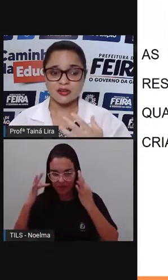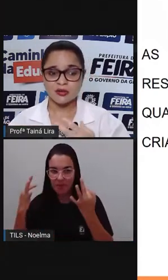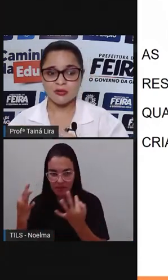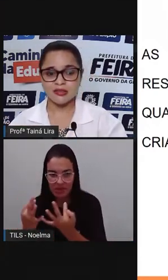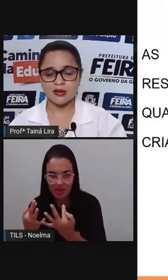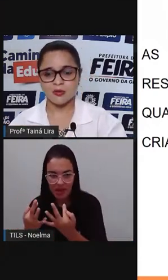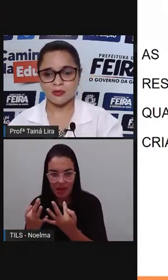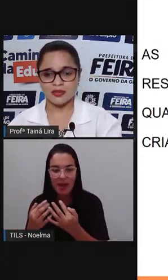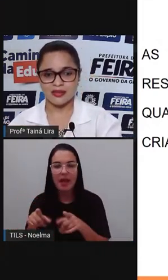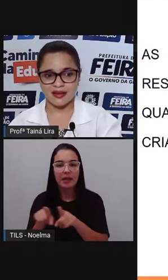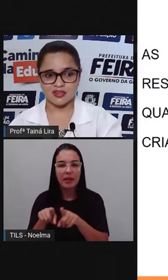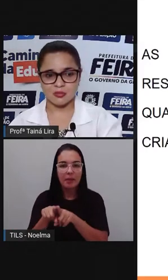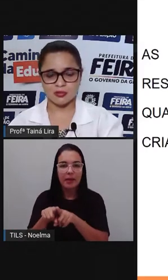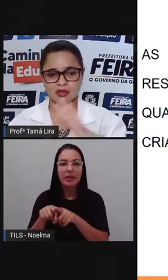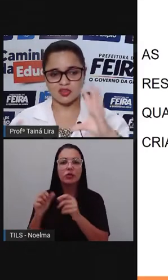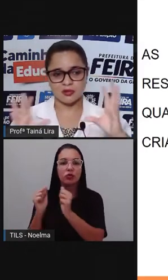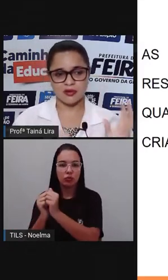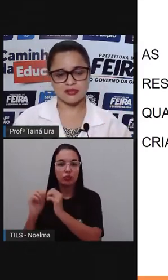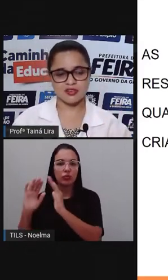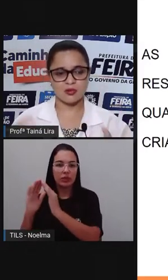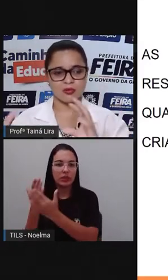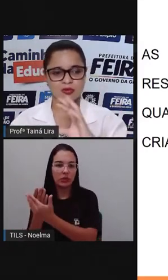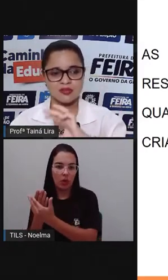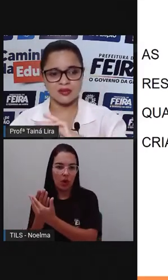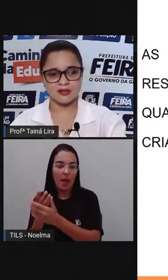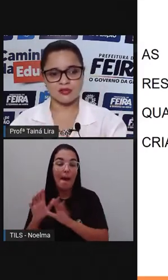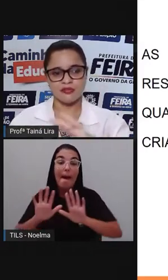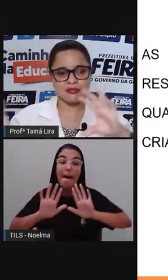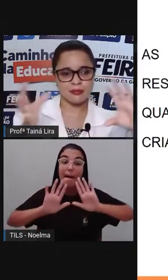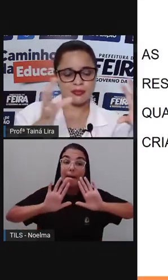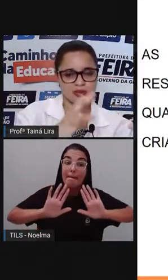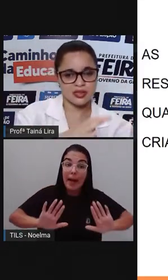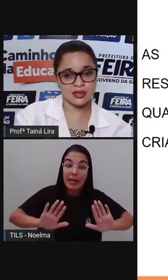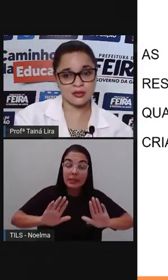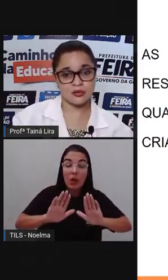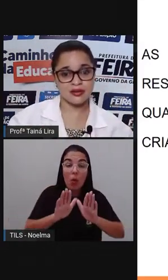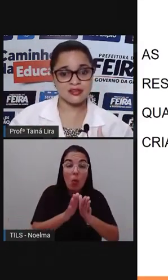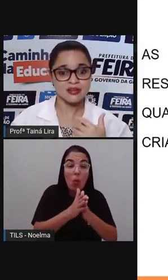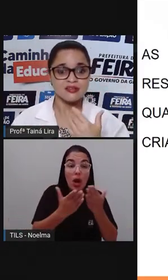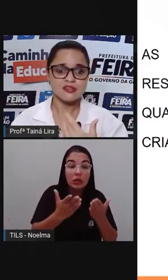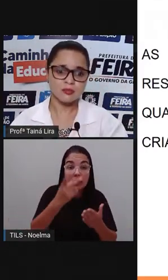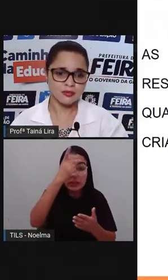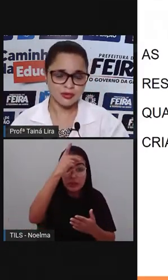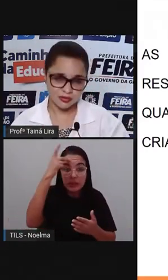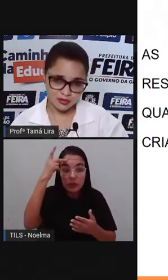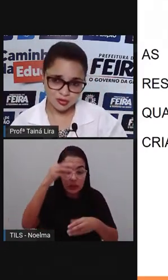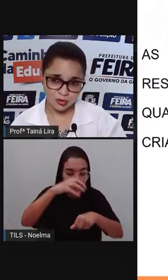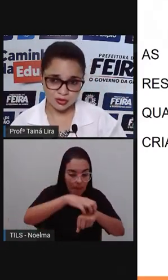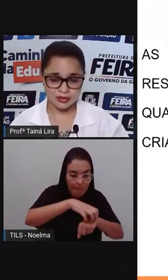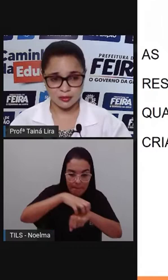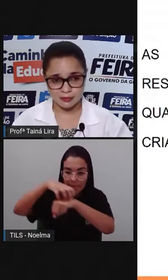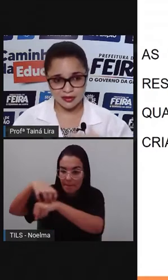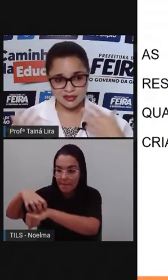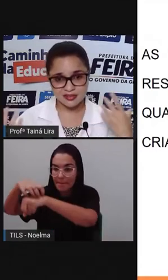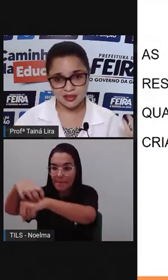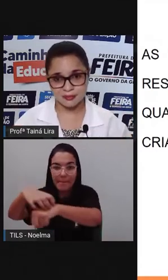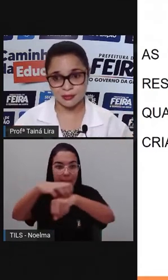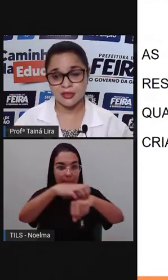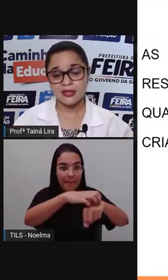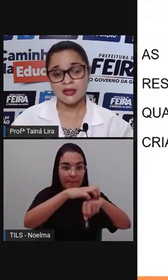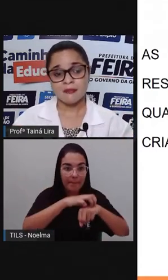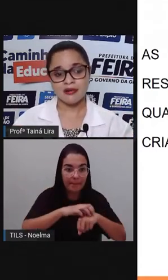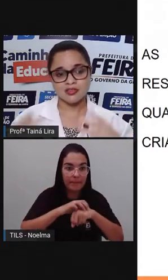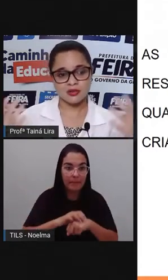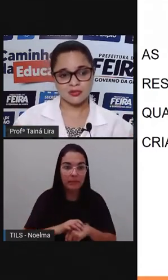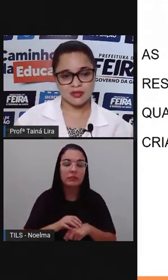Só que quando a comunidade muda de lugar, ou seja, quando os ciganos vão embora daquele lugar, as crianças mudam de escola. Então, por exemplo,